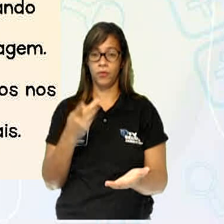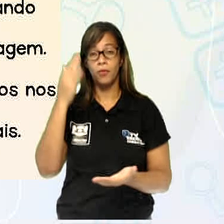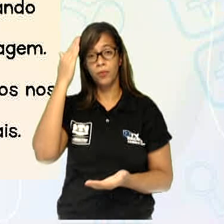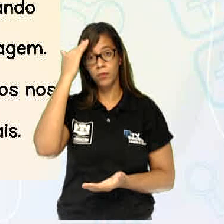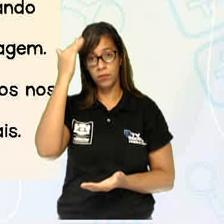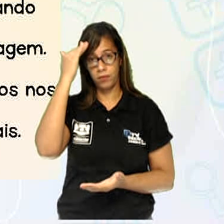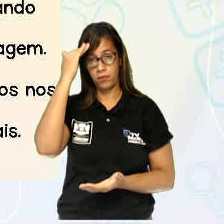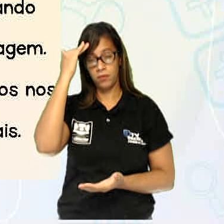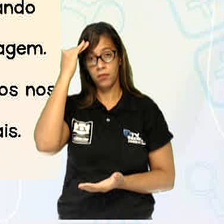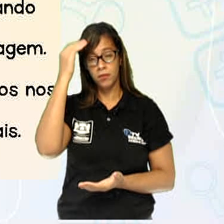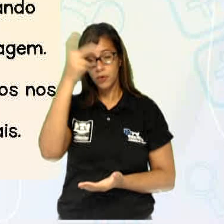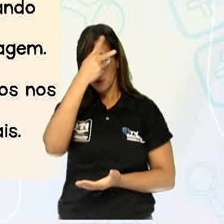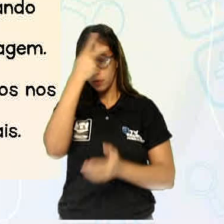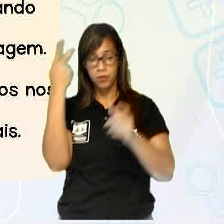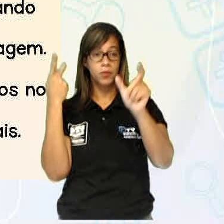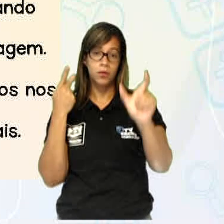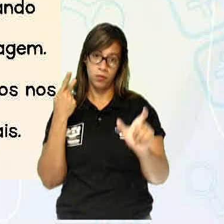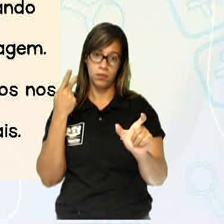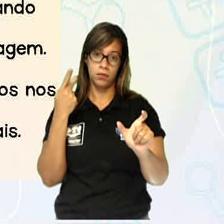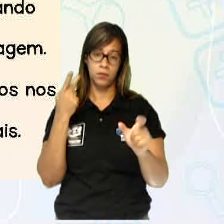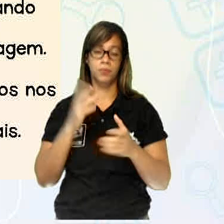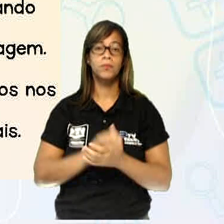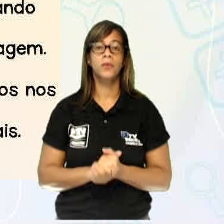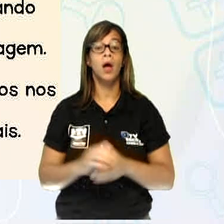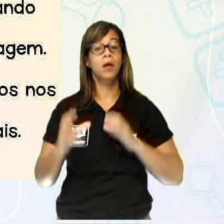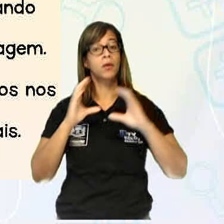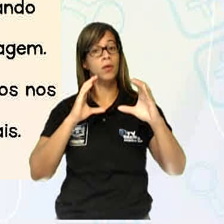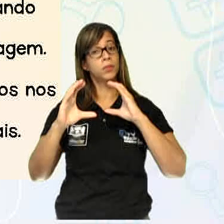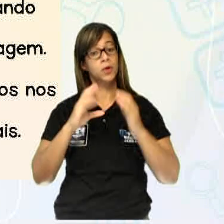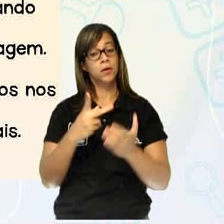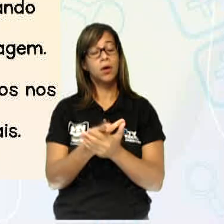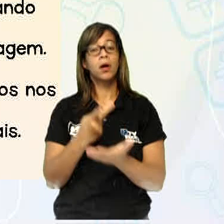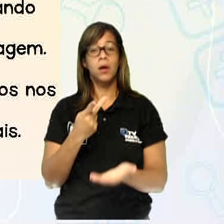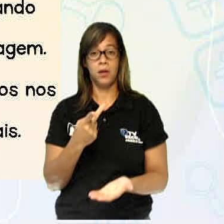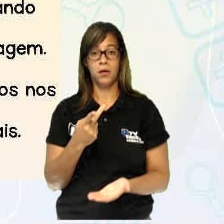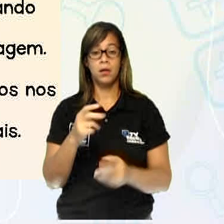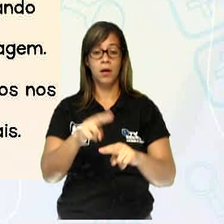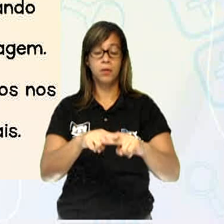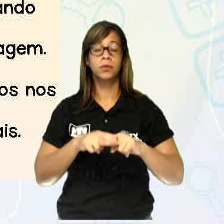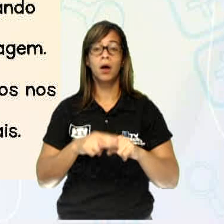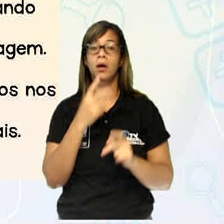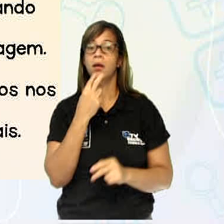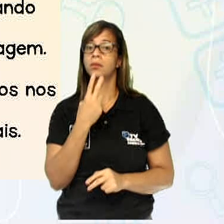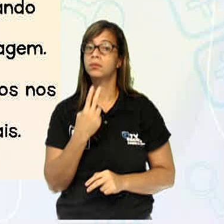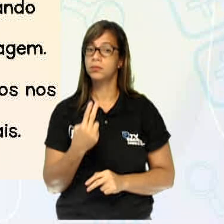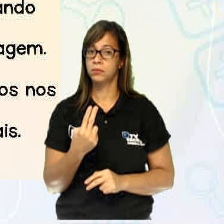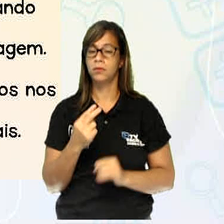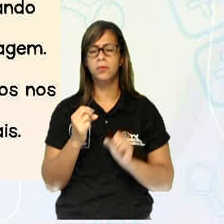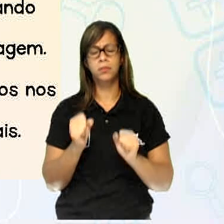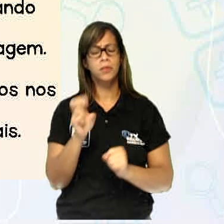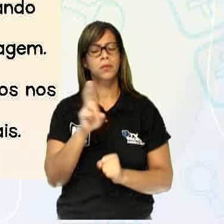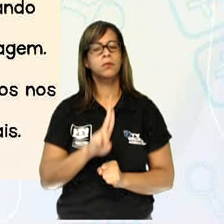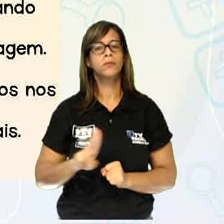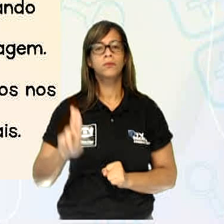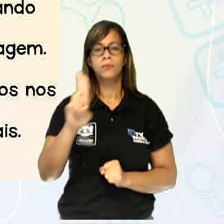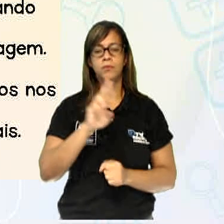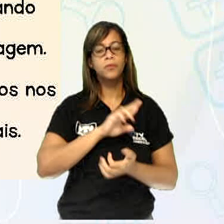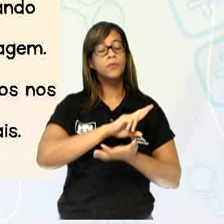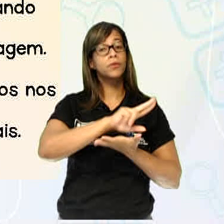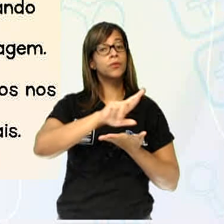compreendidos. Essa comunicação só existe através da linguagem. Podemos nos utilizar de vários meios de linguagem para